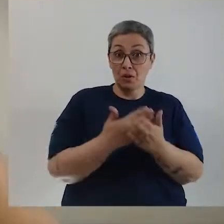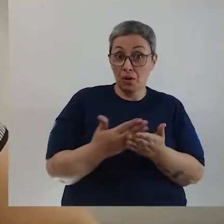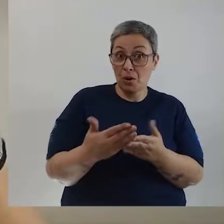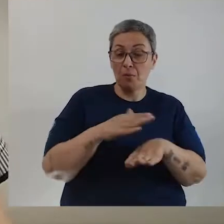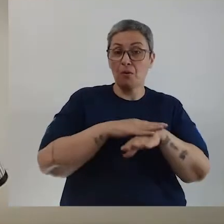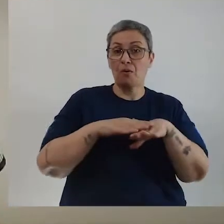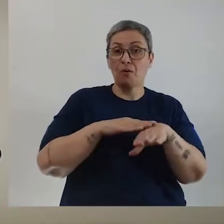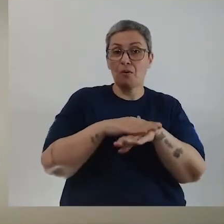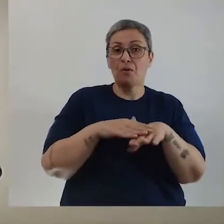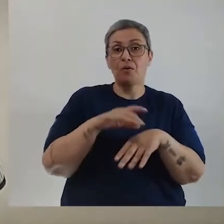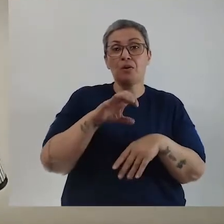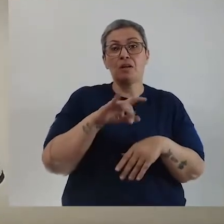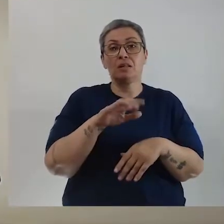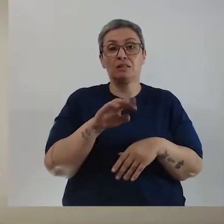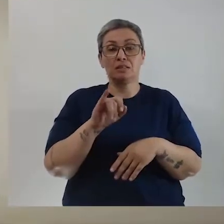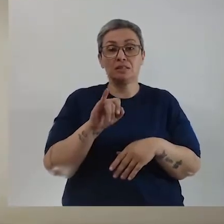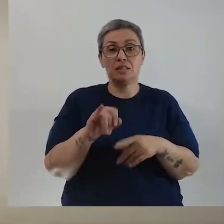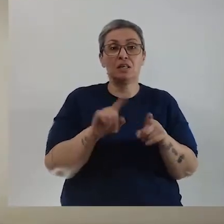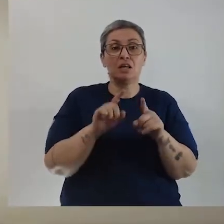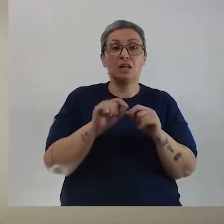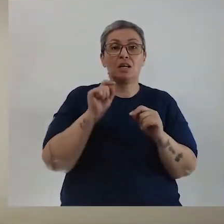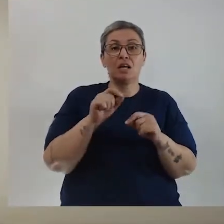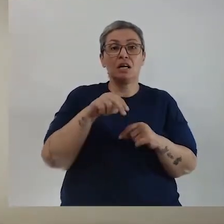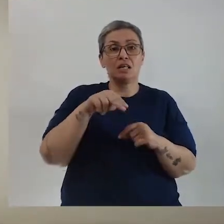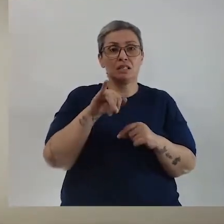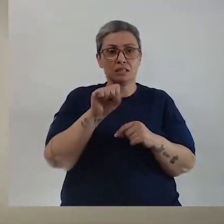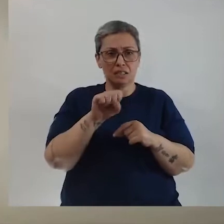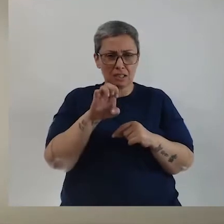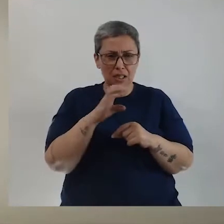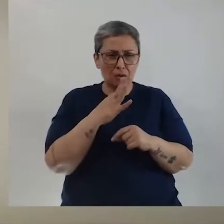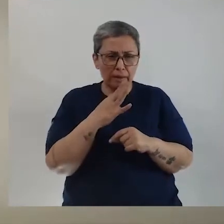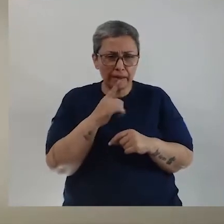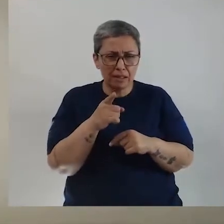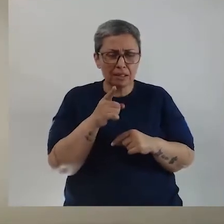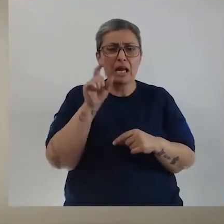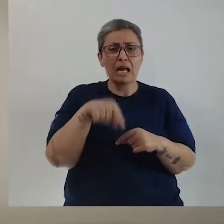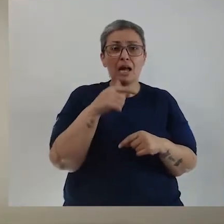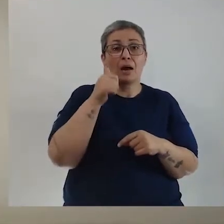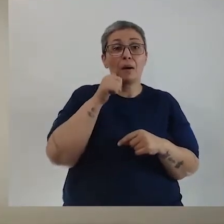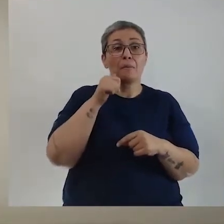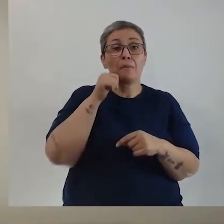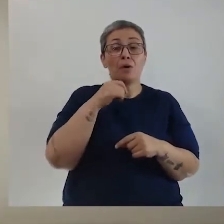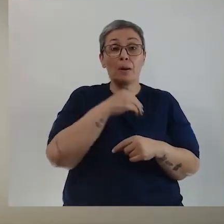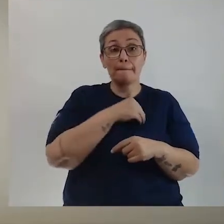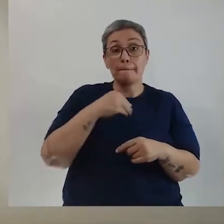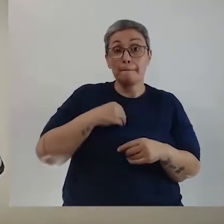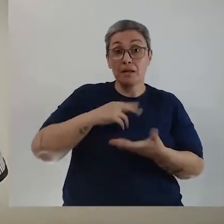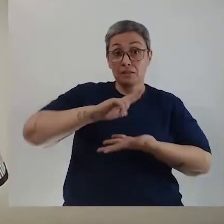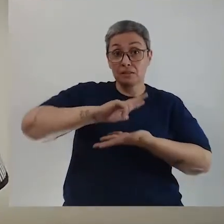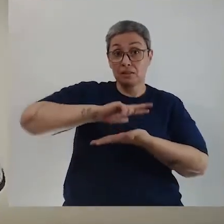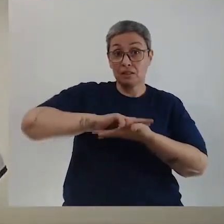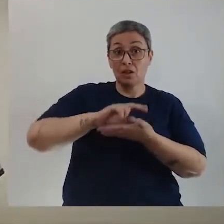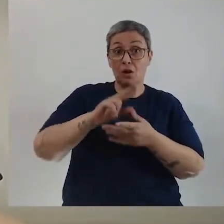Logo no início da conversa aí com o Claudinei Monteiro, ele citou a Anissa da Silveira. Alguém conhece? Ela foi uma médica